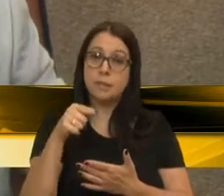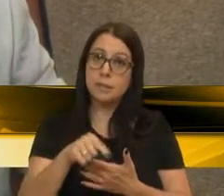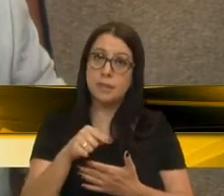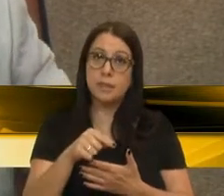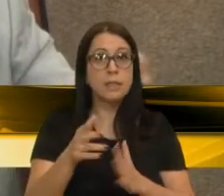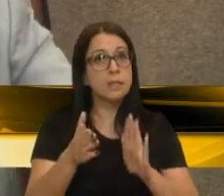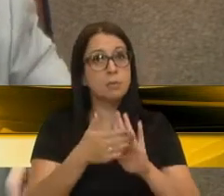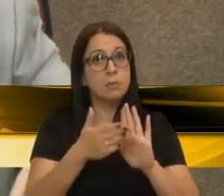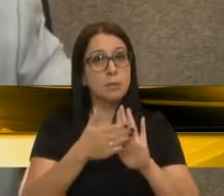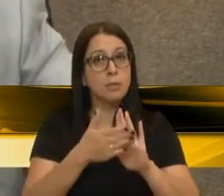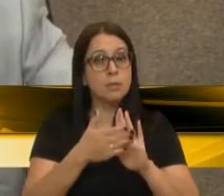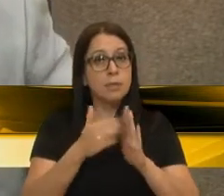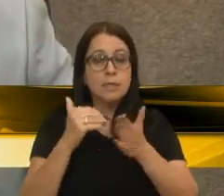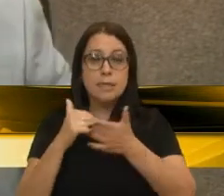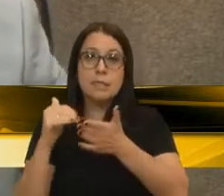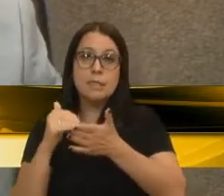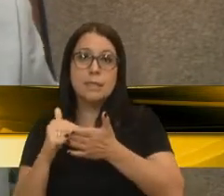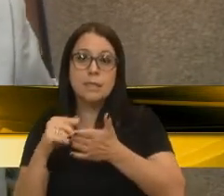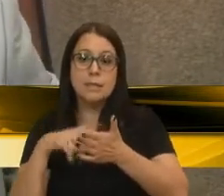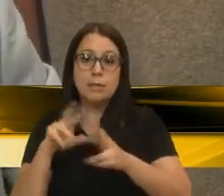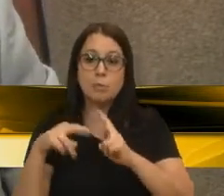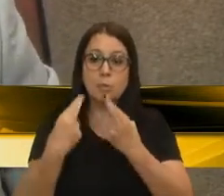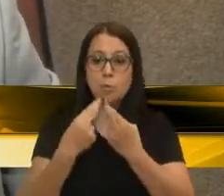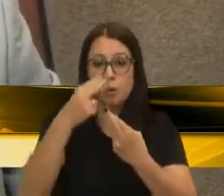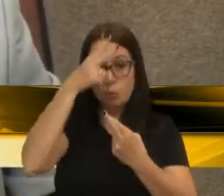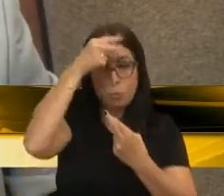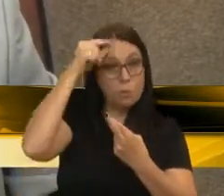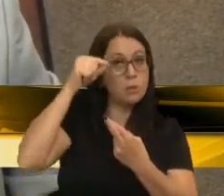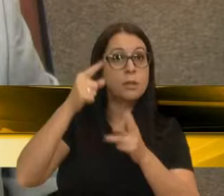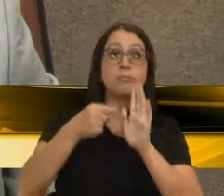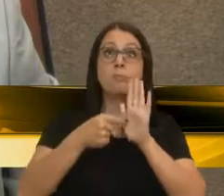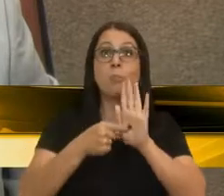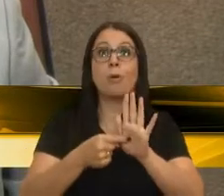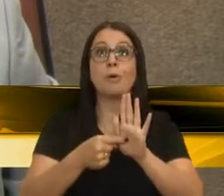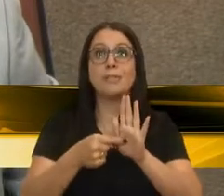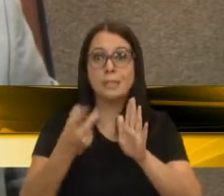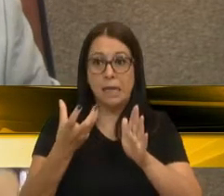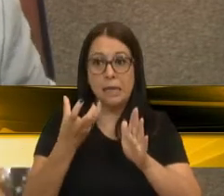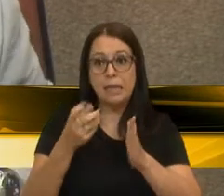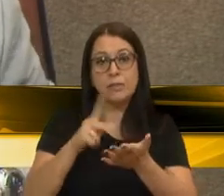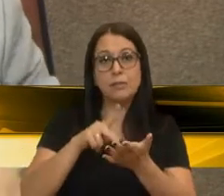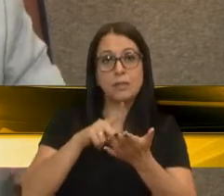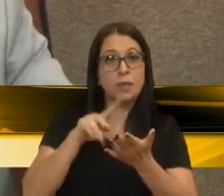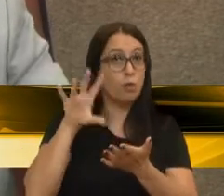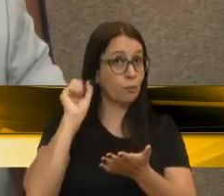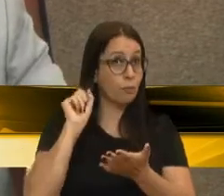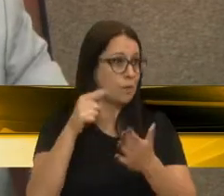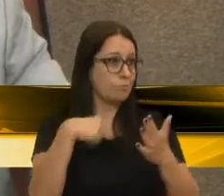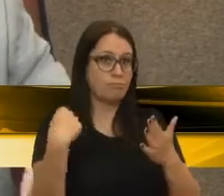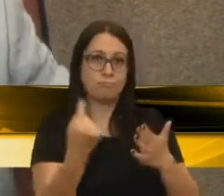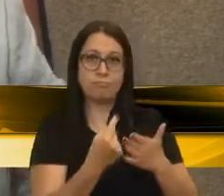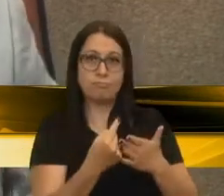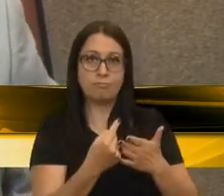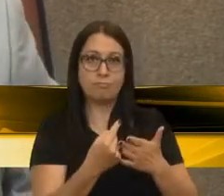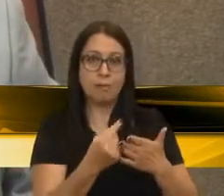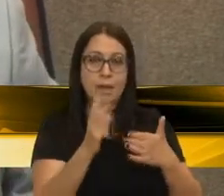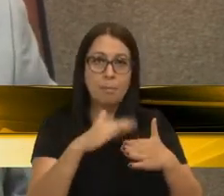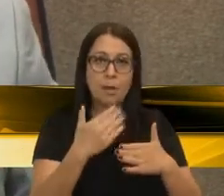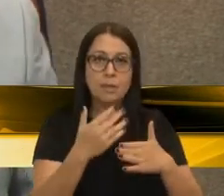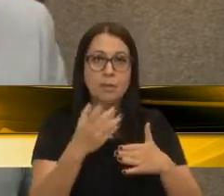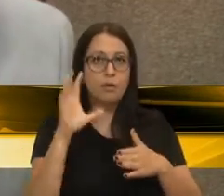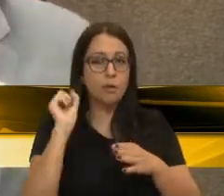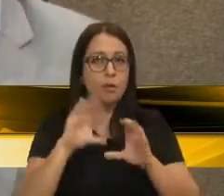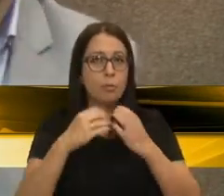proposição da própria secretária em ter uma audiência pública aqui, mostra que ela quer realmente ouvir a casa e mais do que isso, quer ouvir a